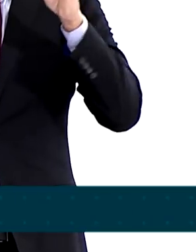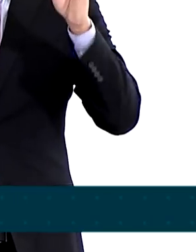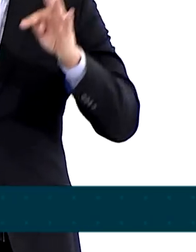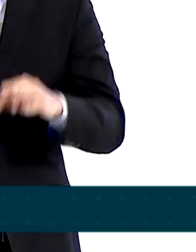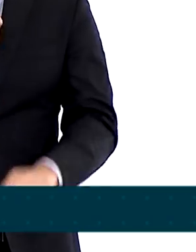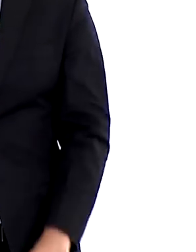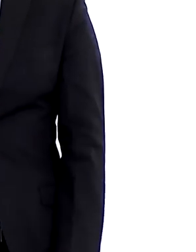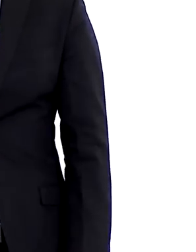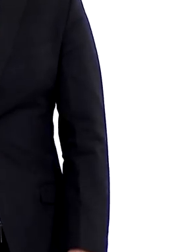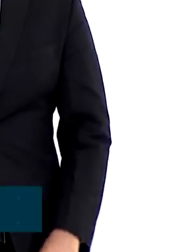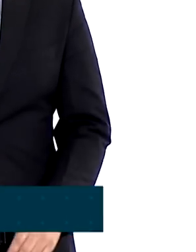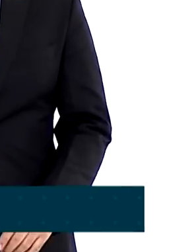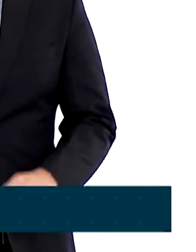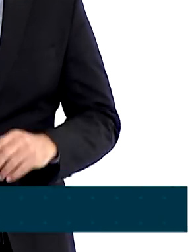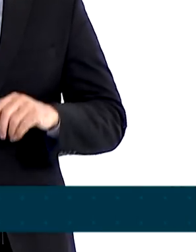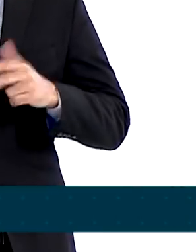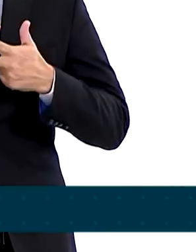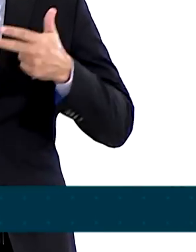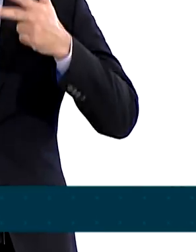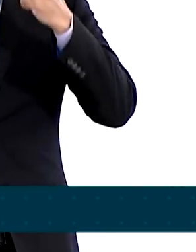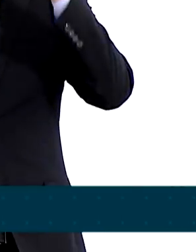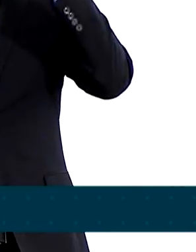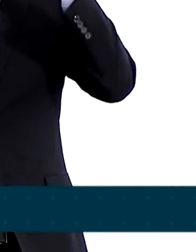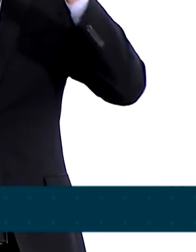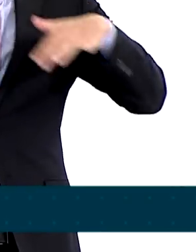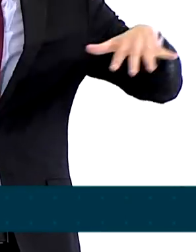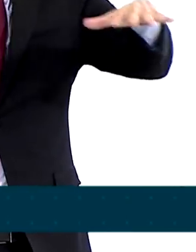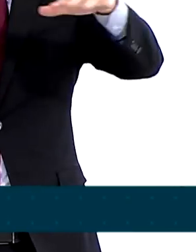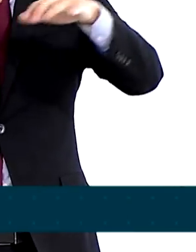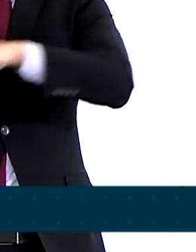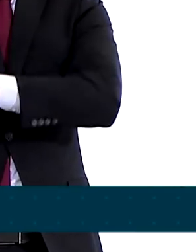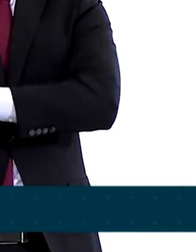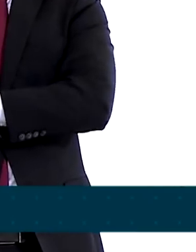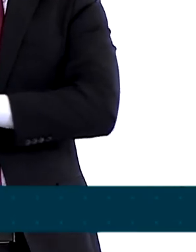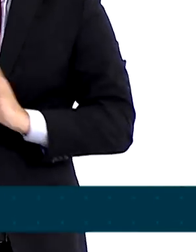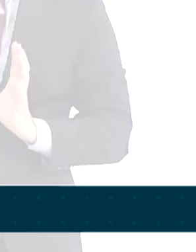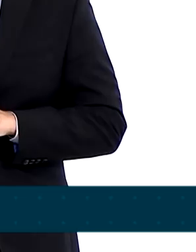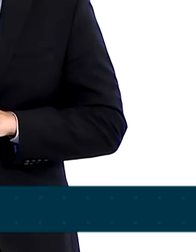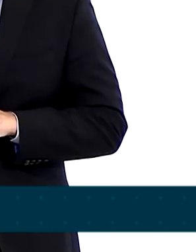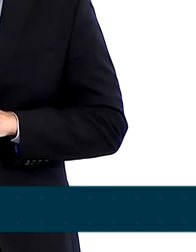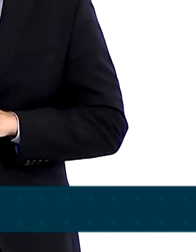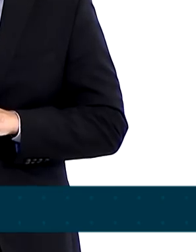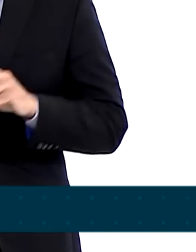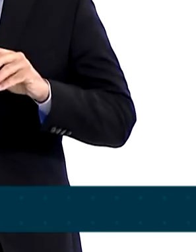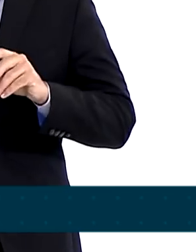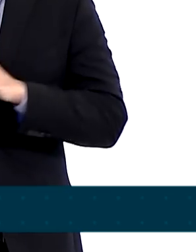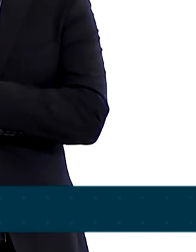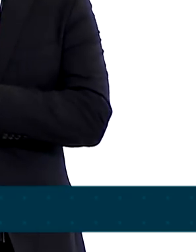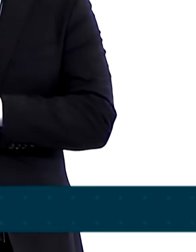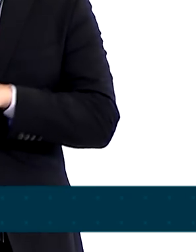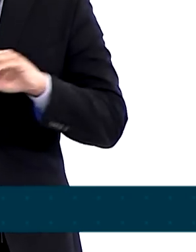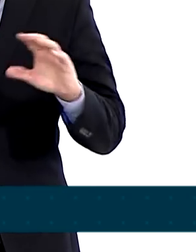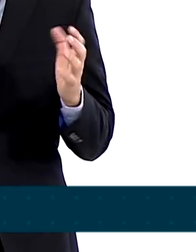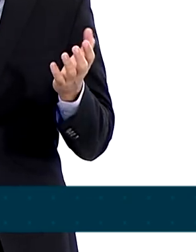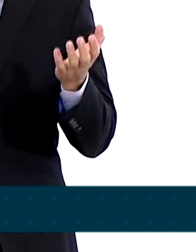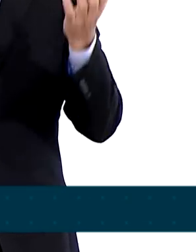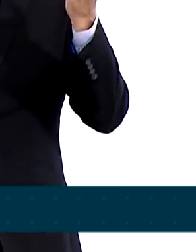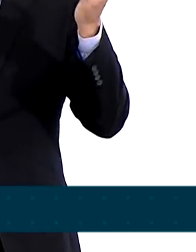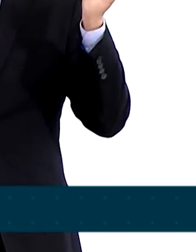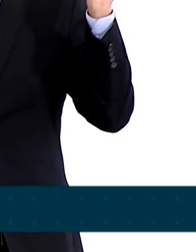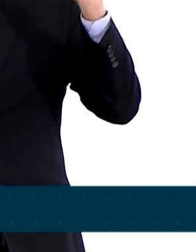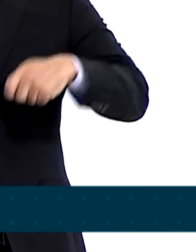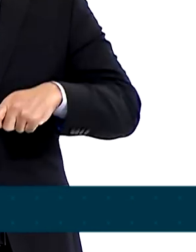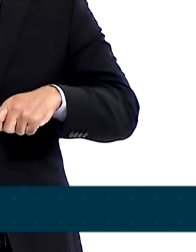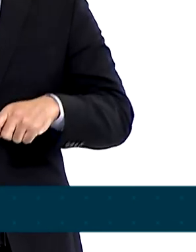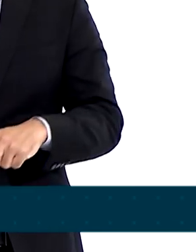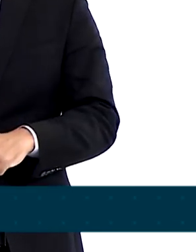planeta, oitavo em recursos culturais do mundo. Essa é a nossa missão, é